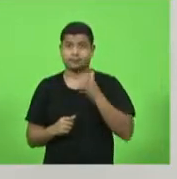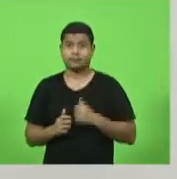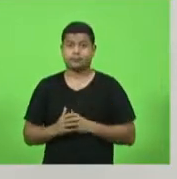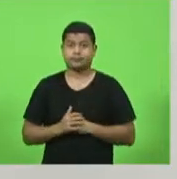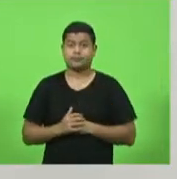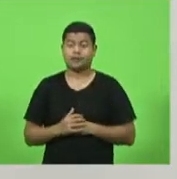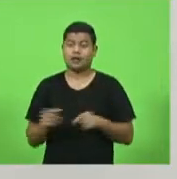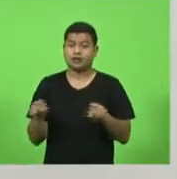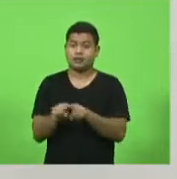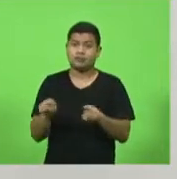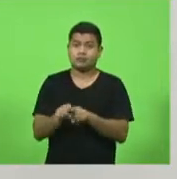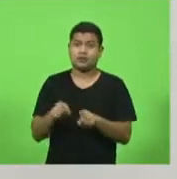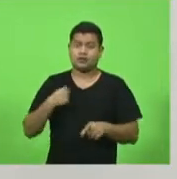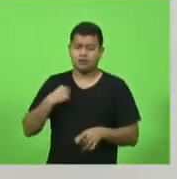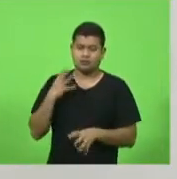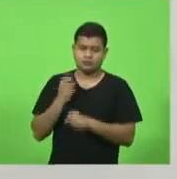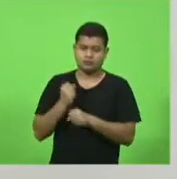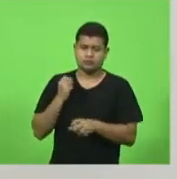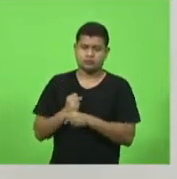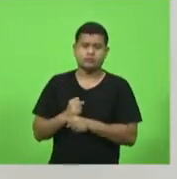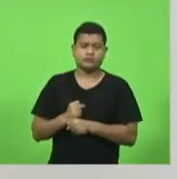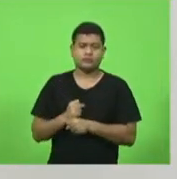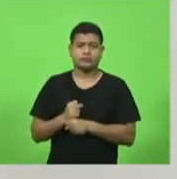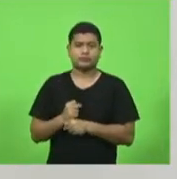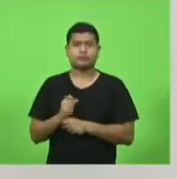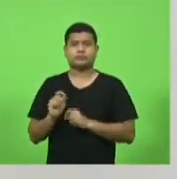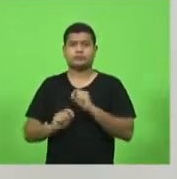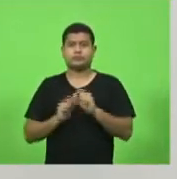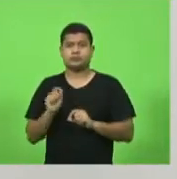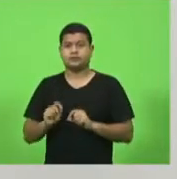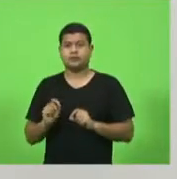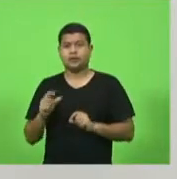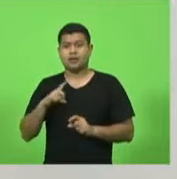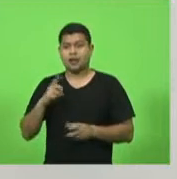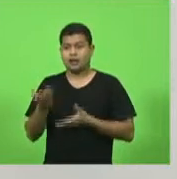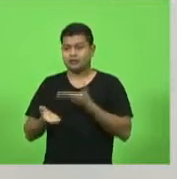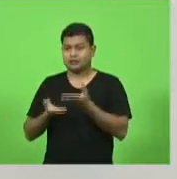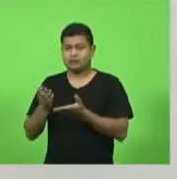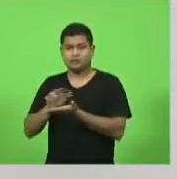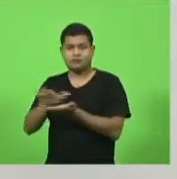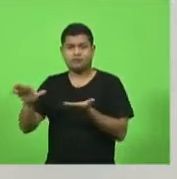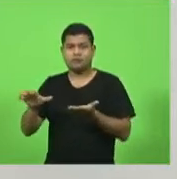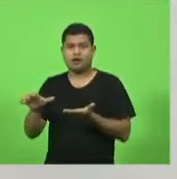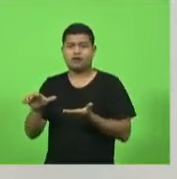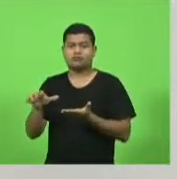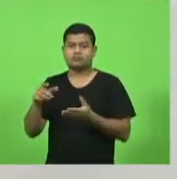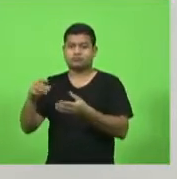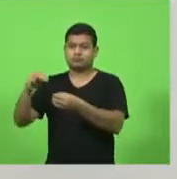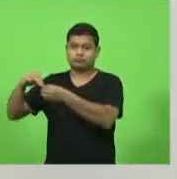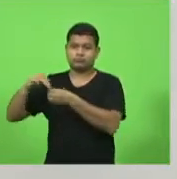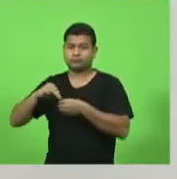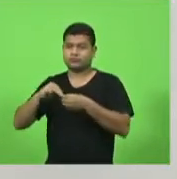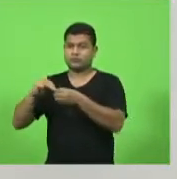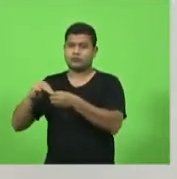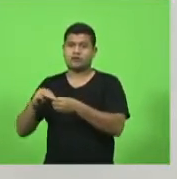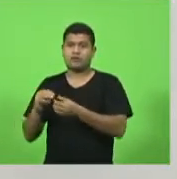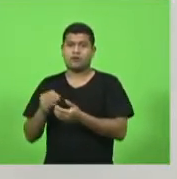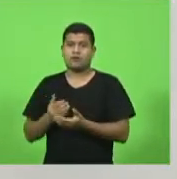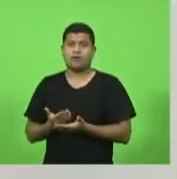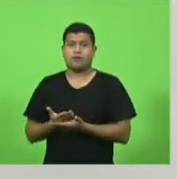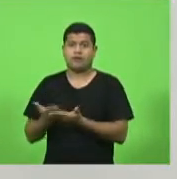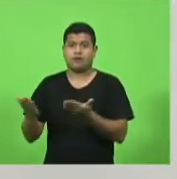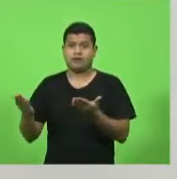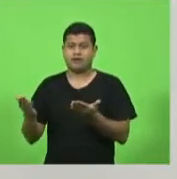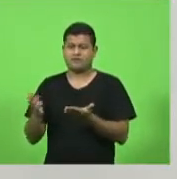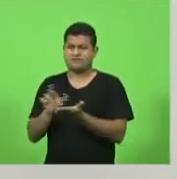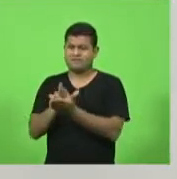Também me deu o trabalho de fazer a conta que nesses... Ela atende aqui uma série de municípios, que vai de Jardinópolis, Sanxerê, São Domingos, Ouro Verde, Abelardo